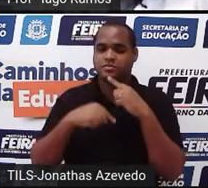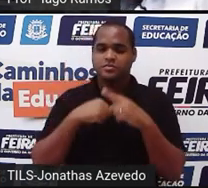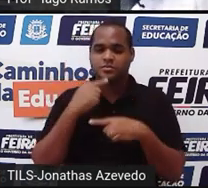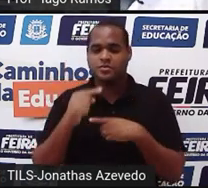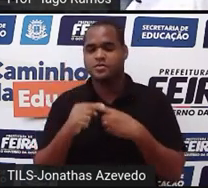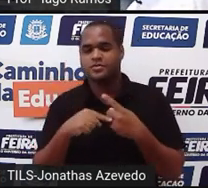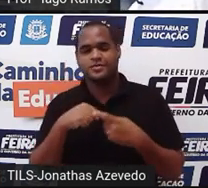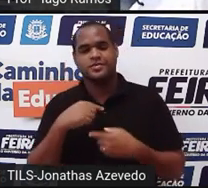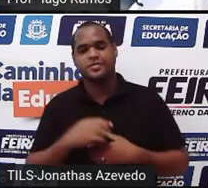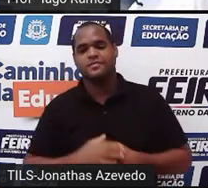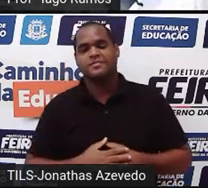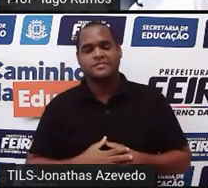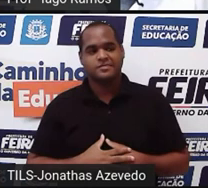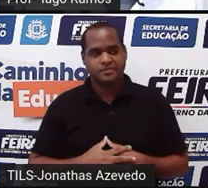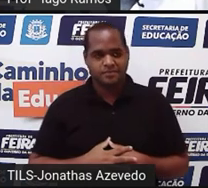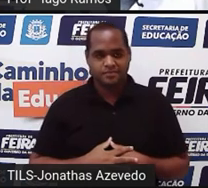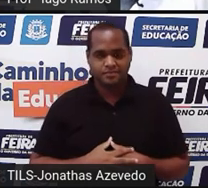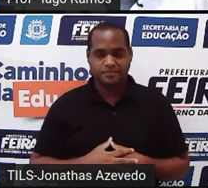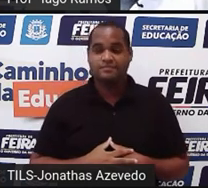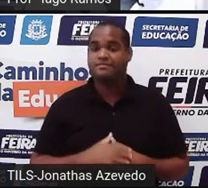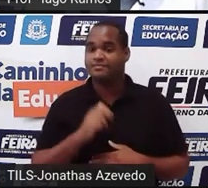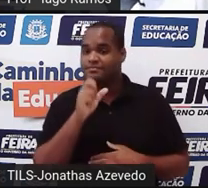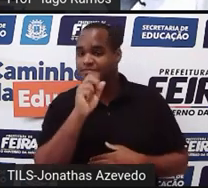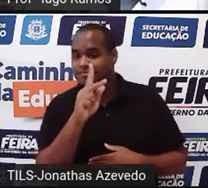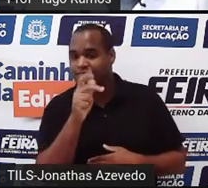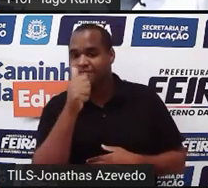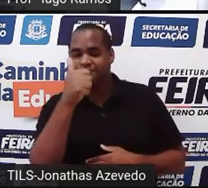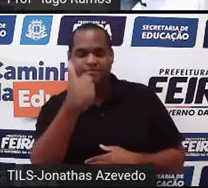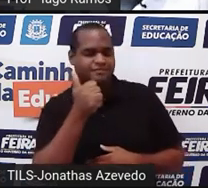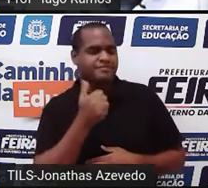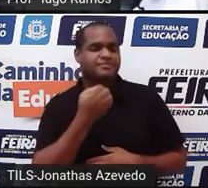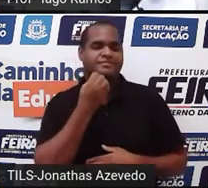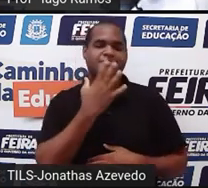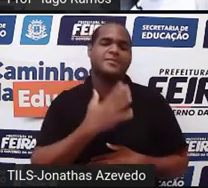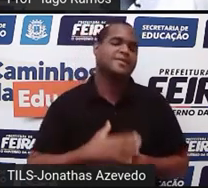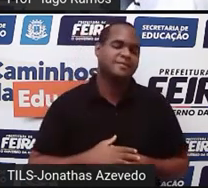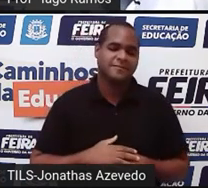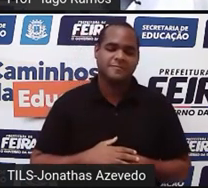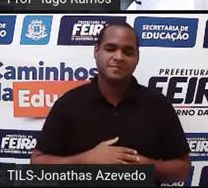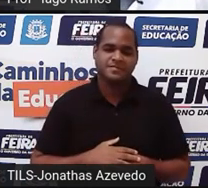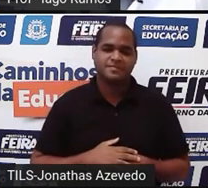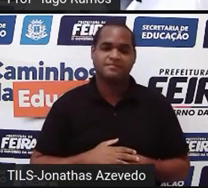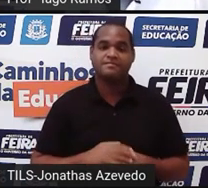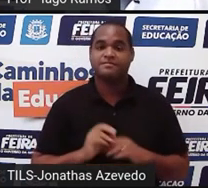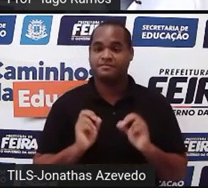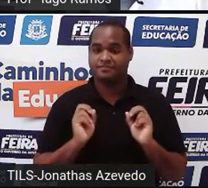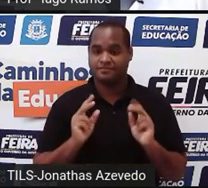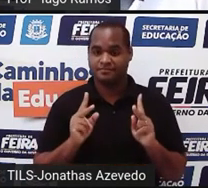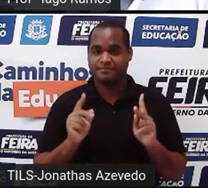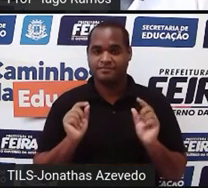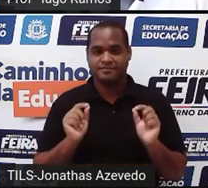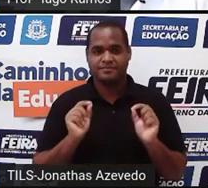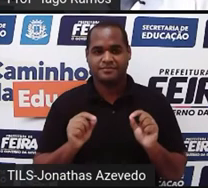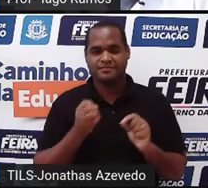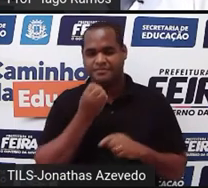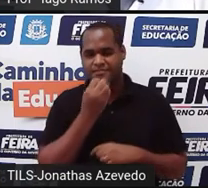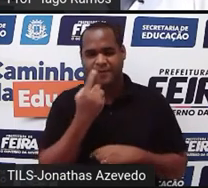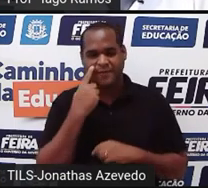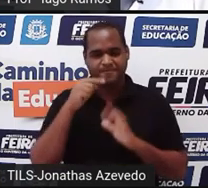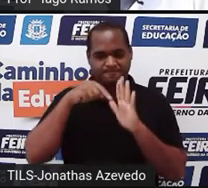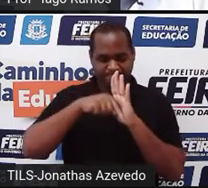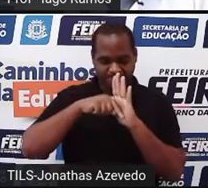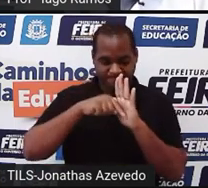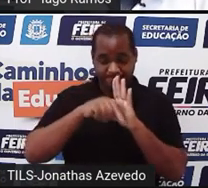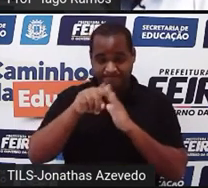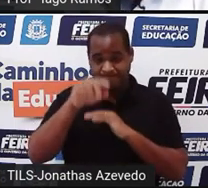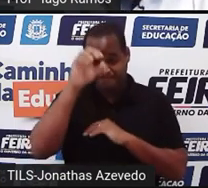o impossível. Tá bom? Beleza? Bacana? Então é isso aí, tá bom? Vamos avaliar o que